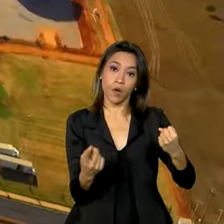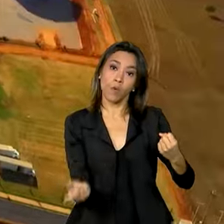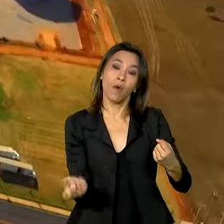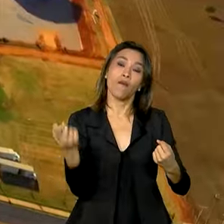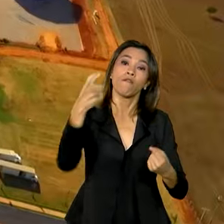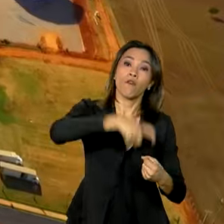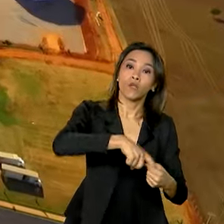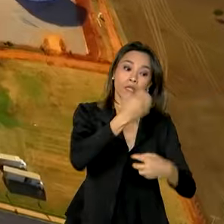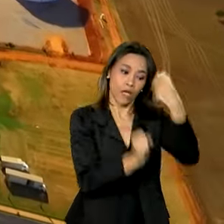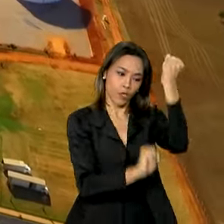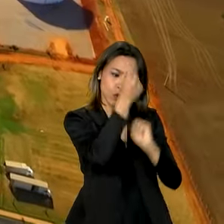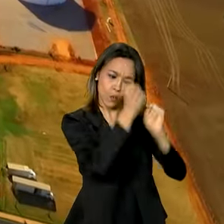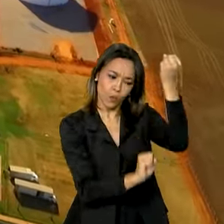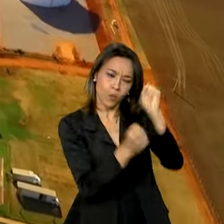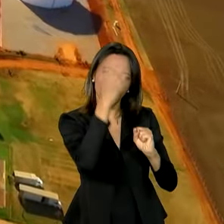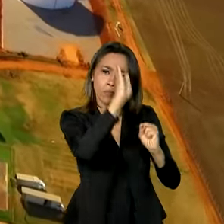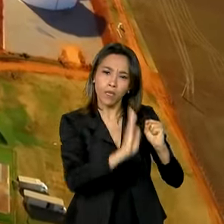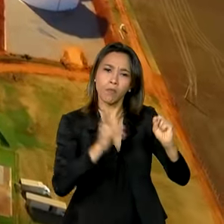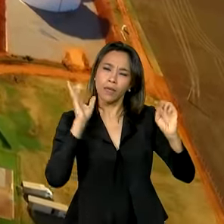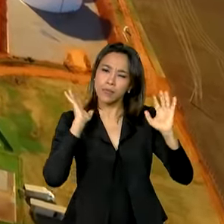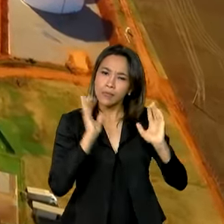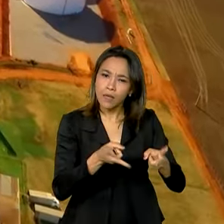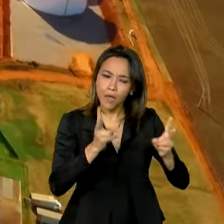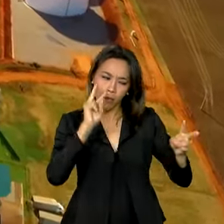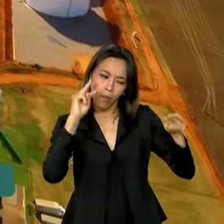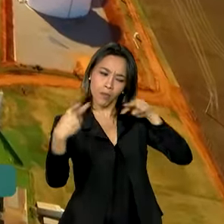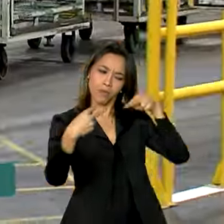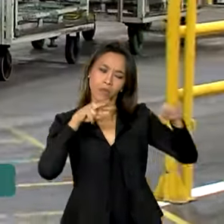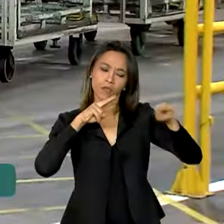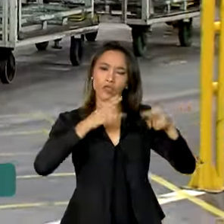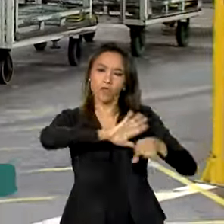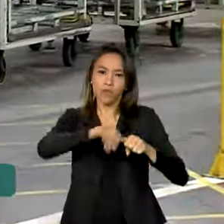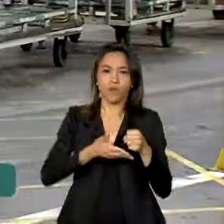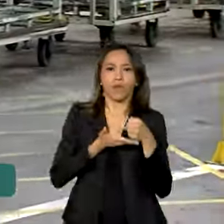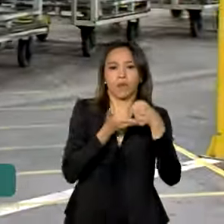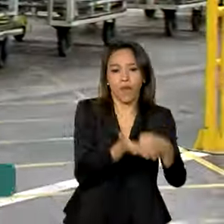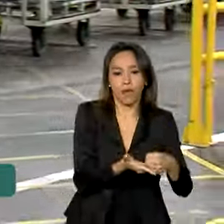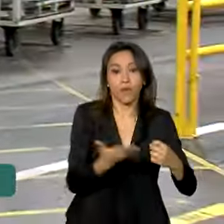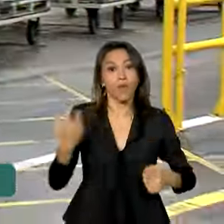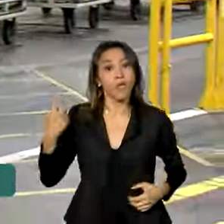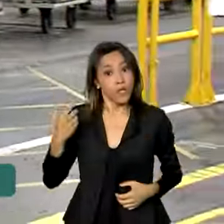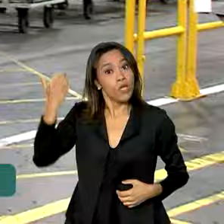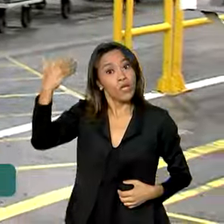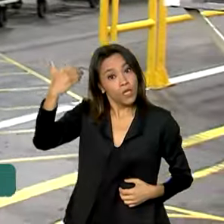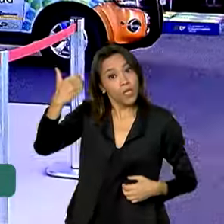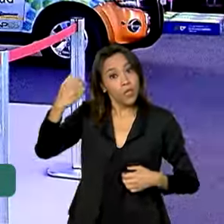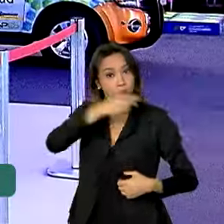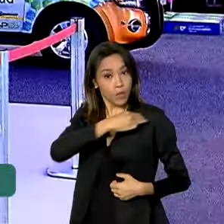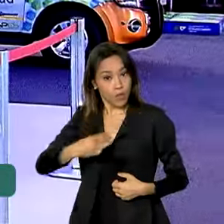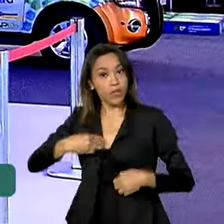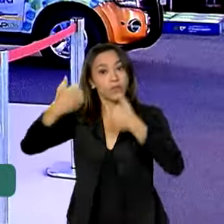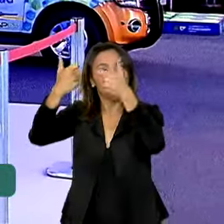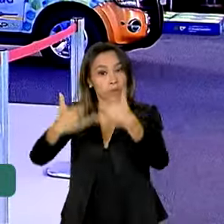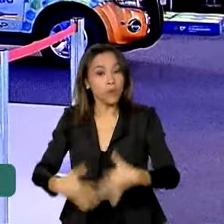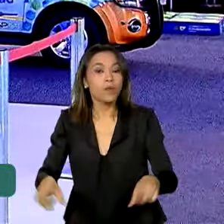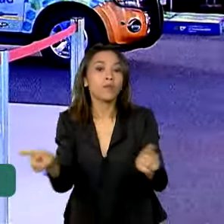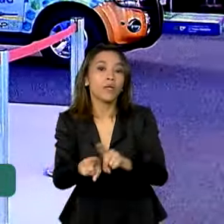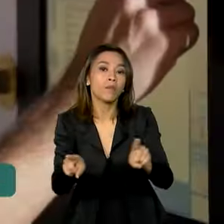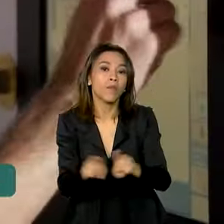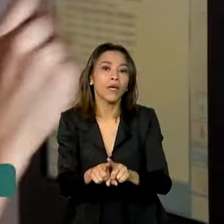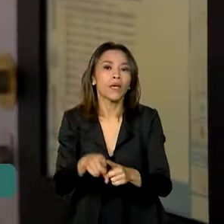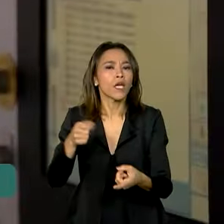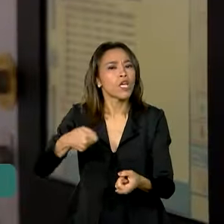Brasil sob a ótica do desenvolvimento sustentável. E o ministro também destacou a importância de se cobrar da